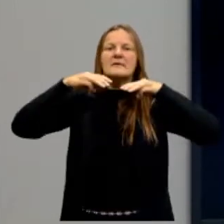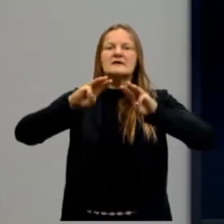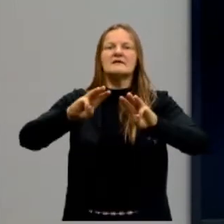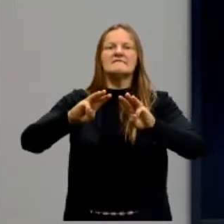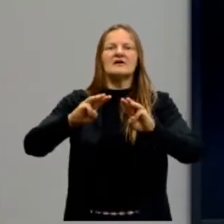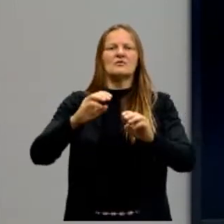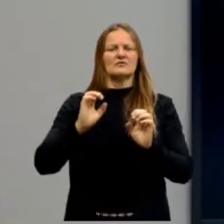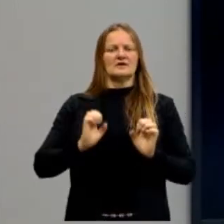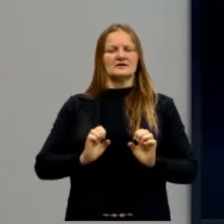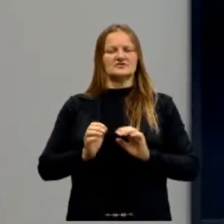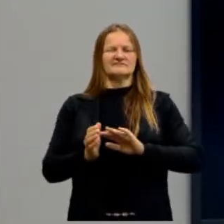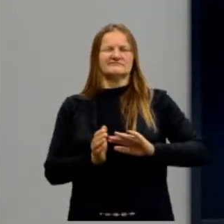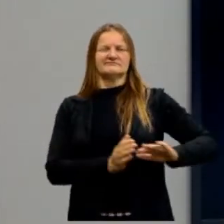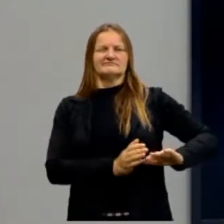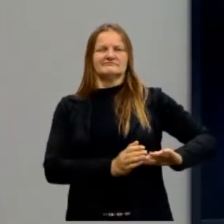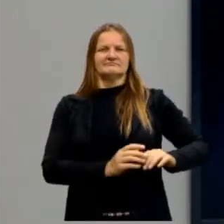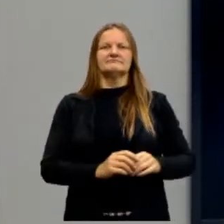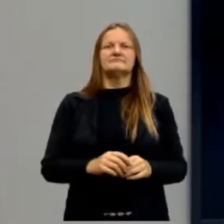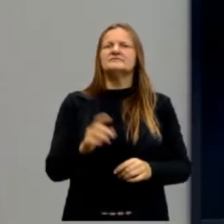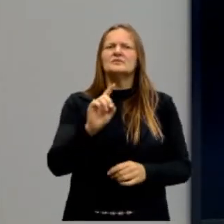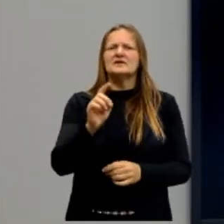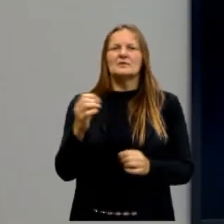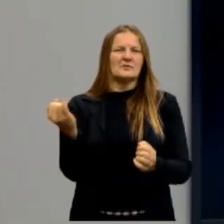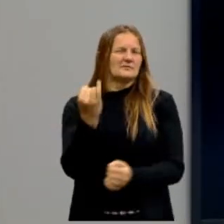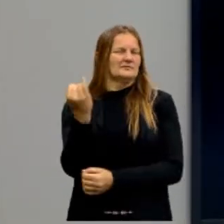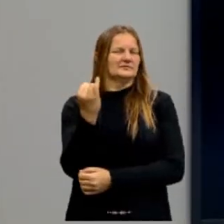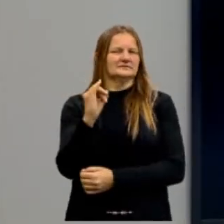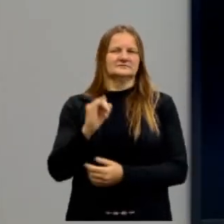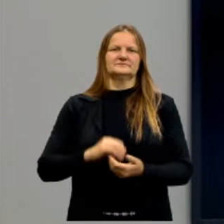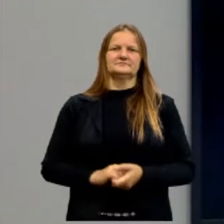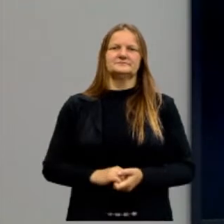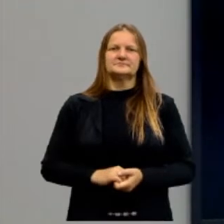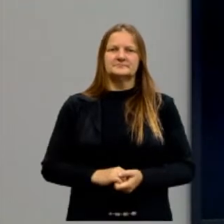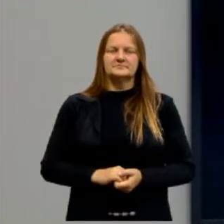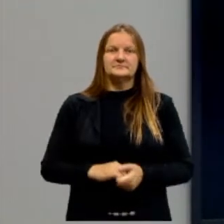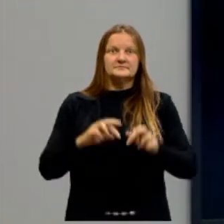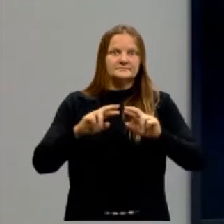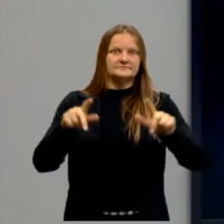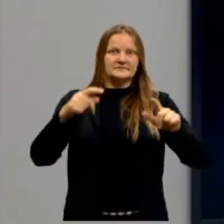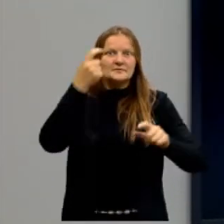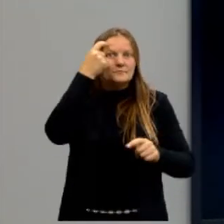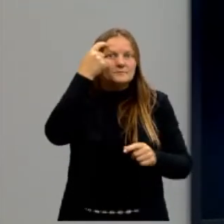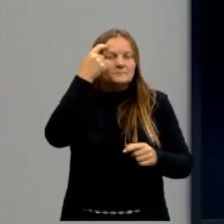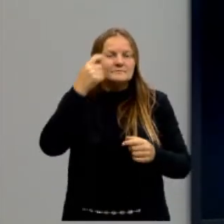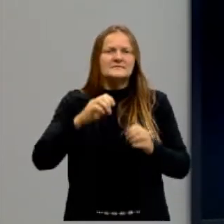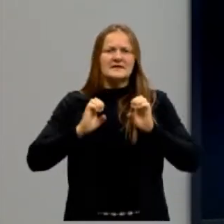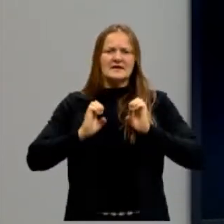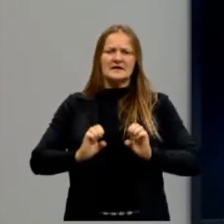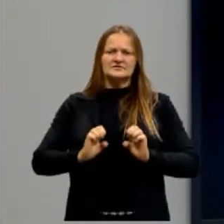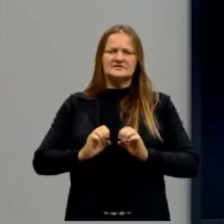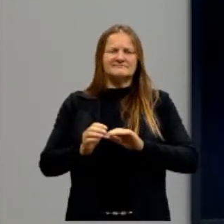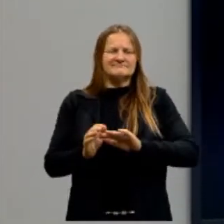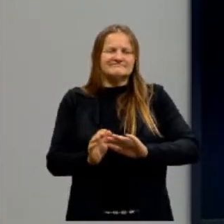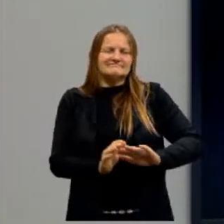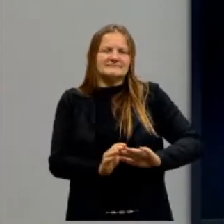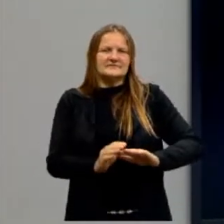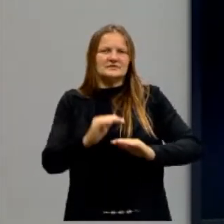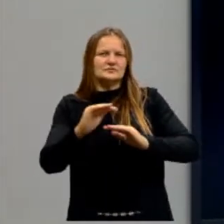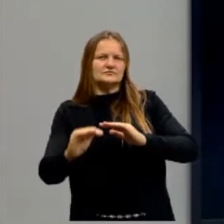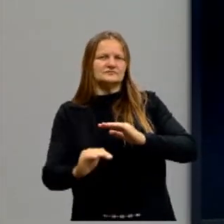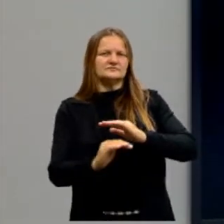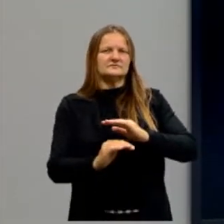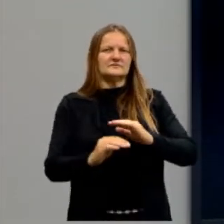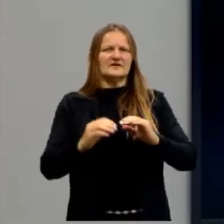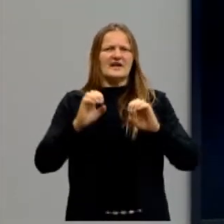muita menção a isso, não é tão importante isso. É questões éticas, é não são tão importantes. A ética, o